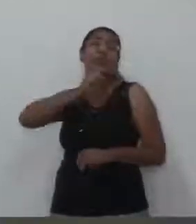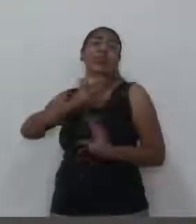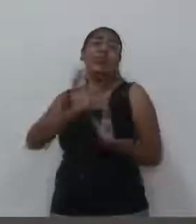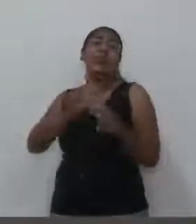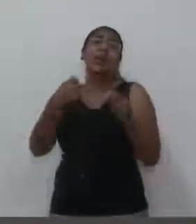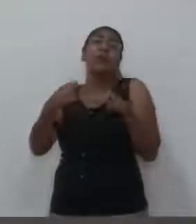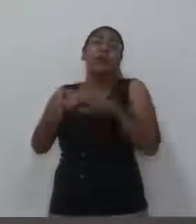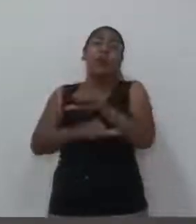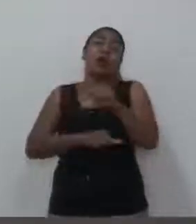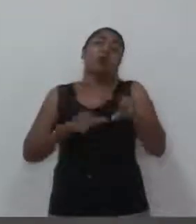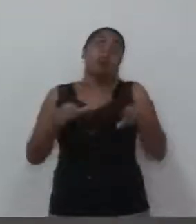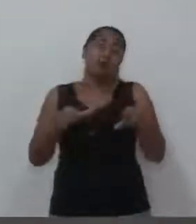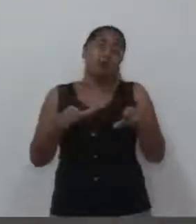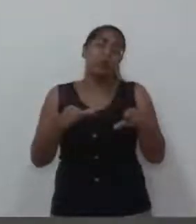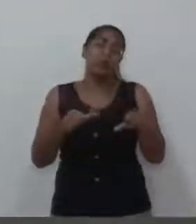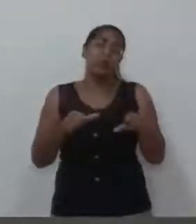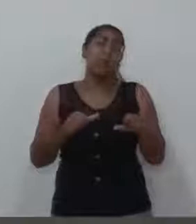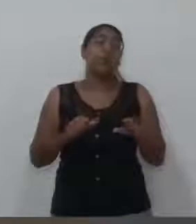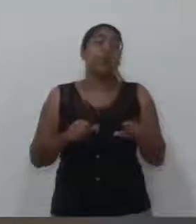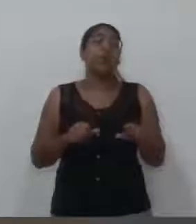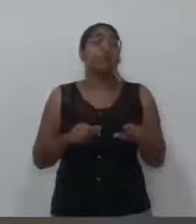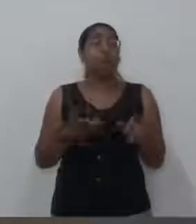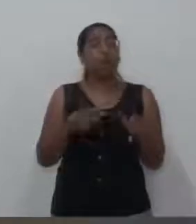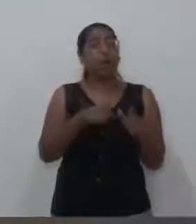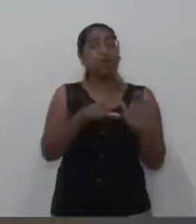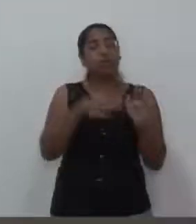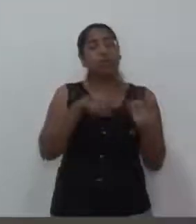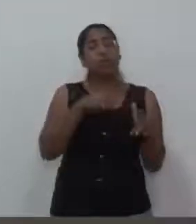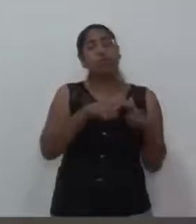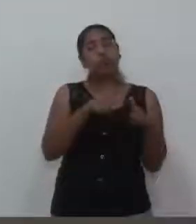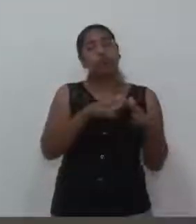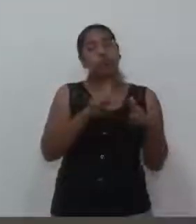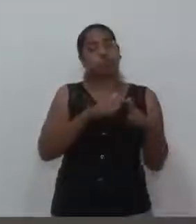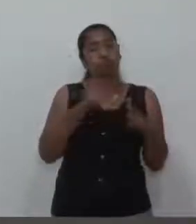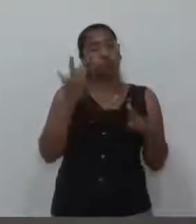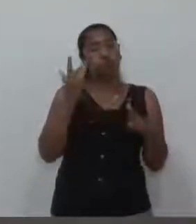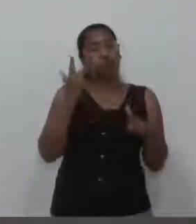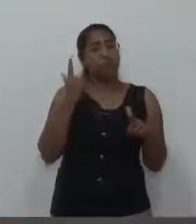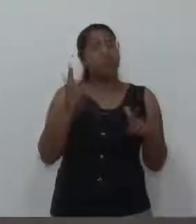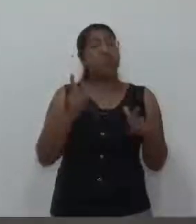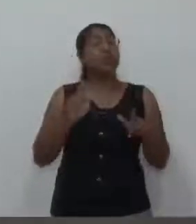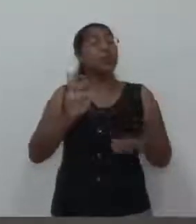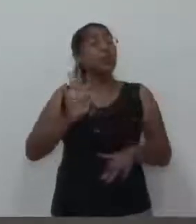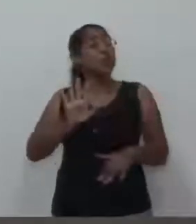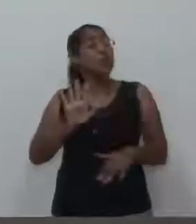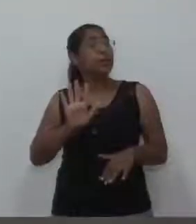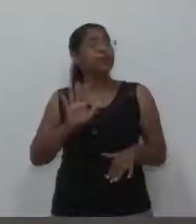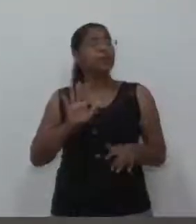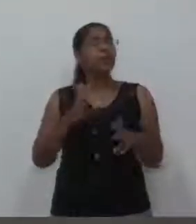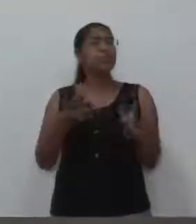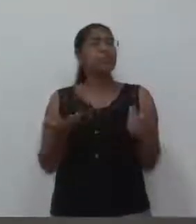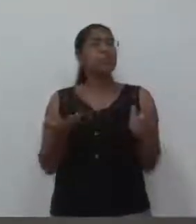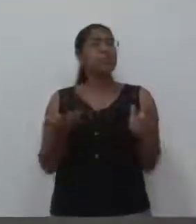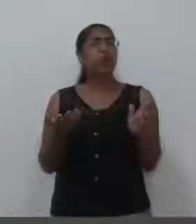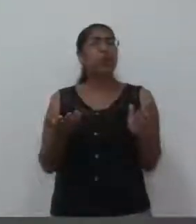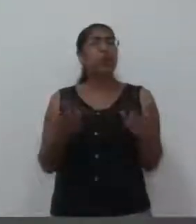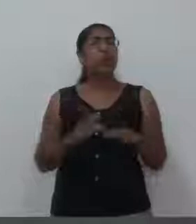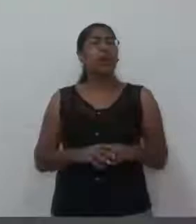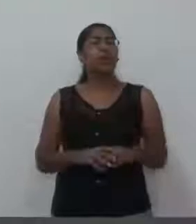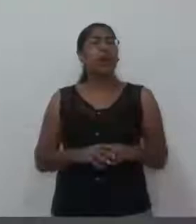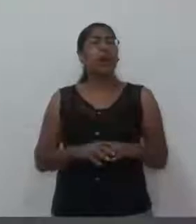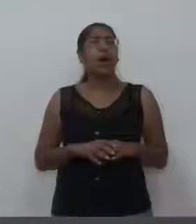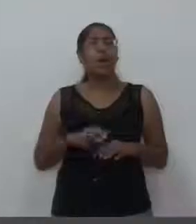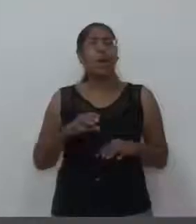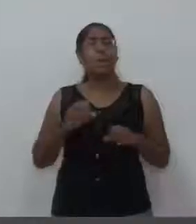esse problema técnico, esse problema estrutural, de fato. Mas, será que, além disso, nós não estamos tendo